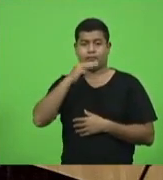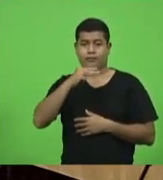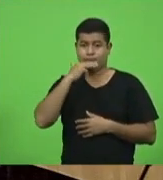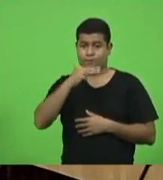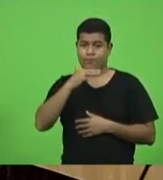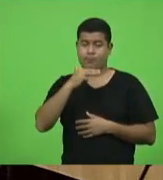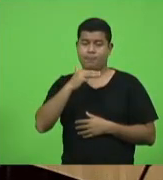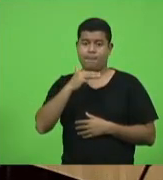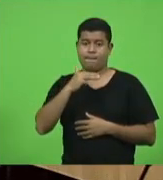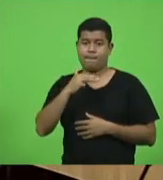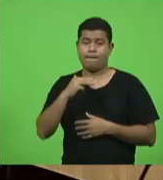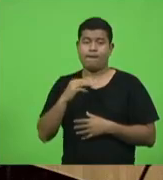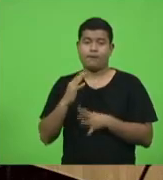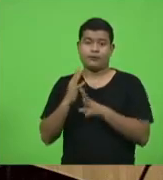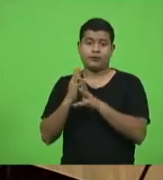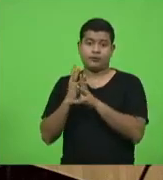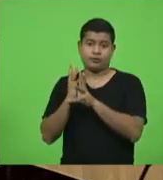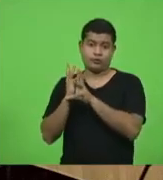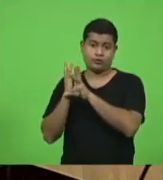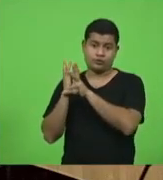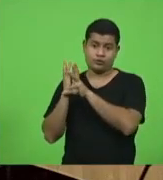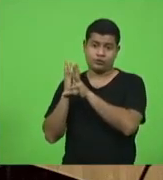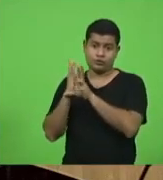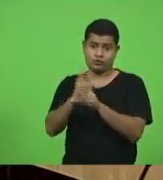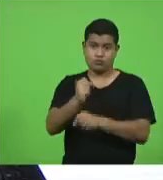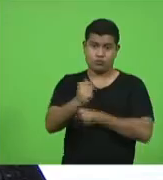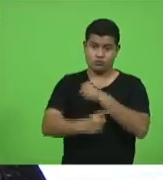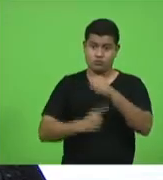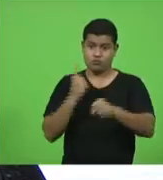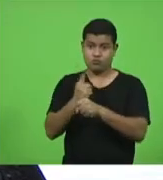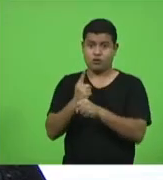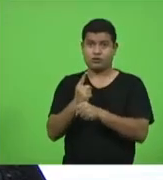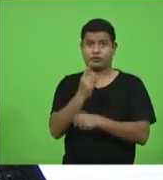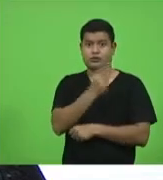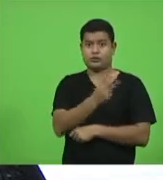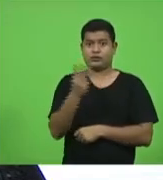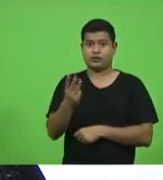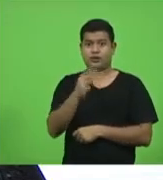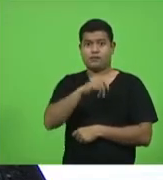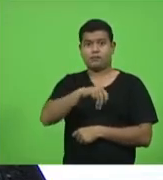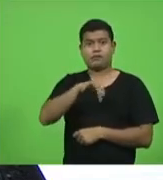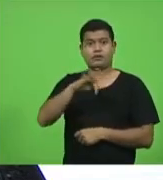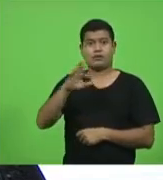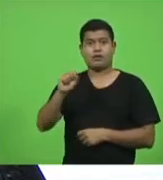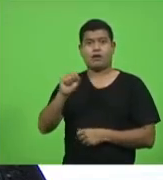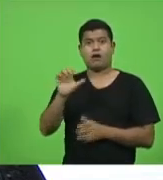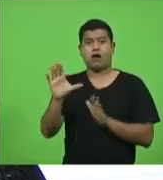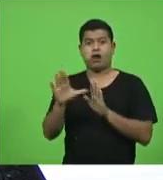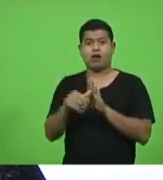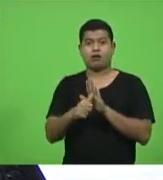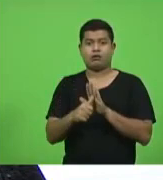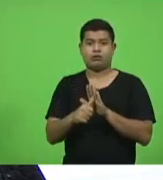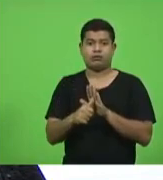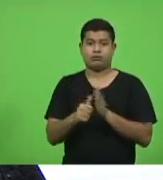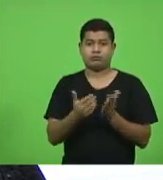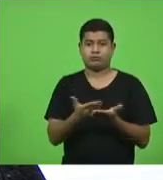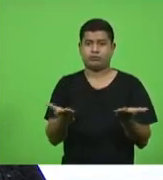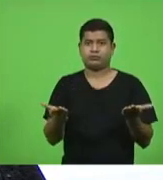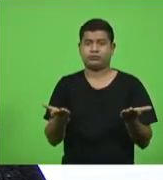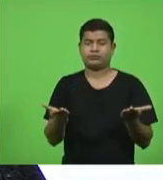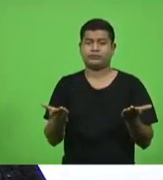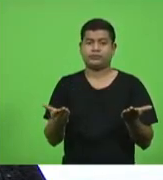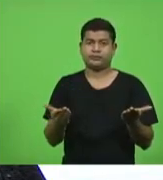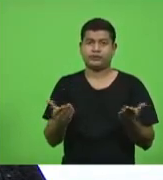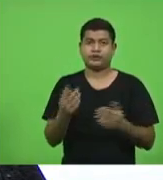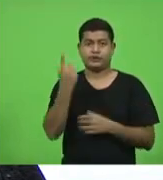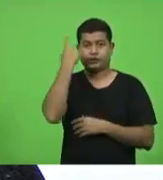completa o ano dos 33 milhões de reais roubados dos catarinenses dia 23 de março